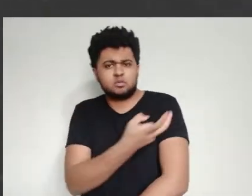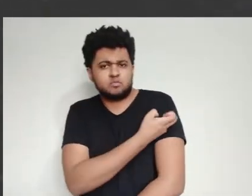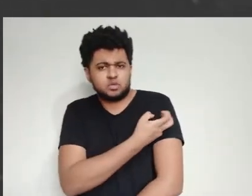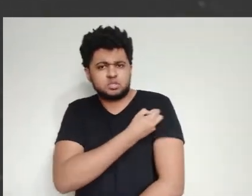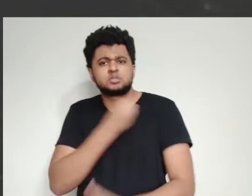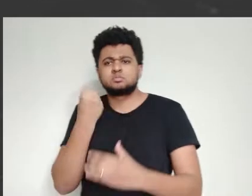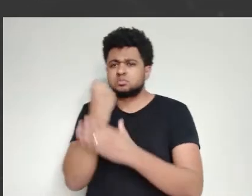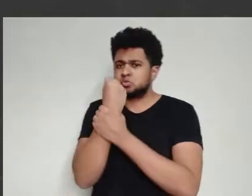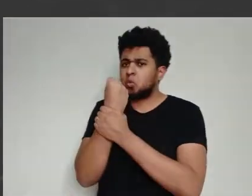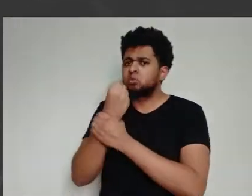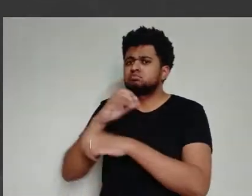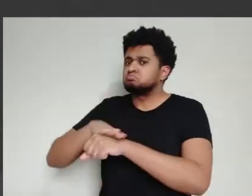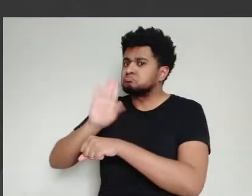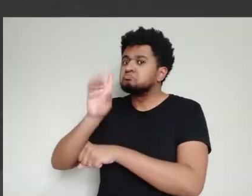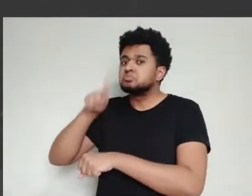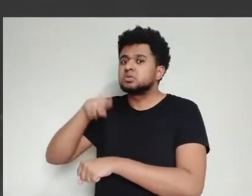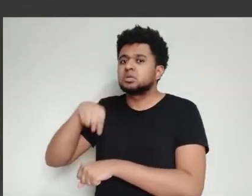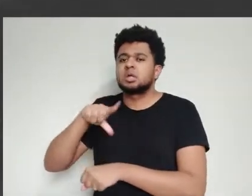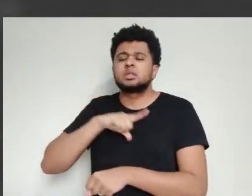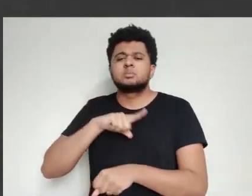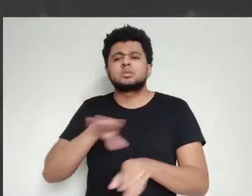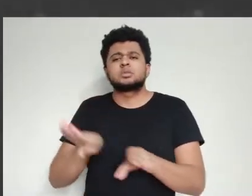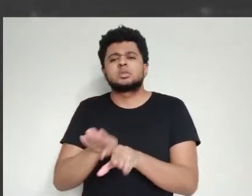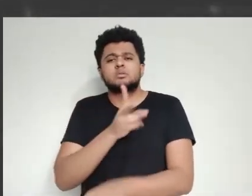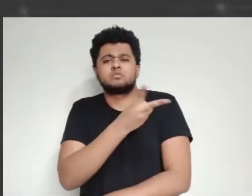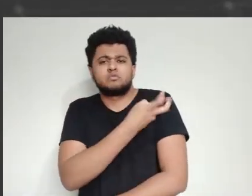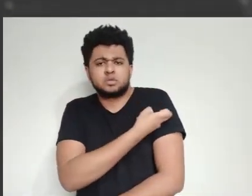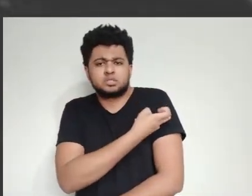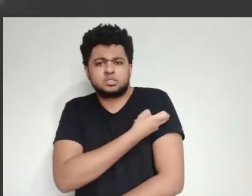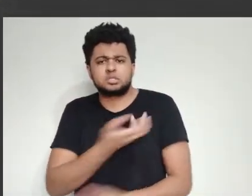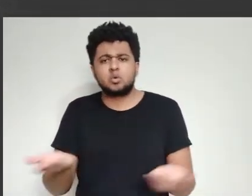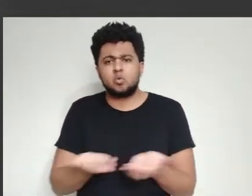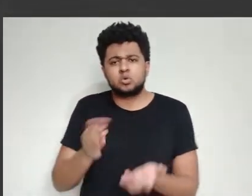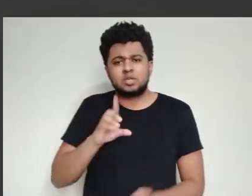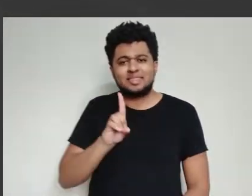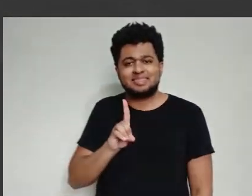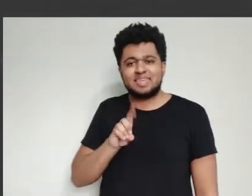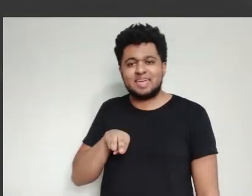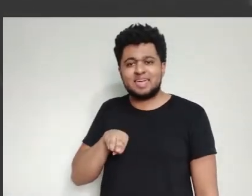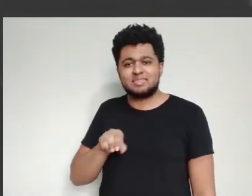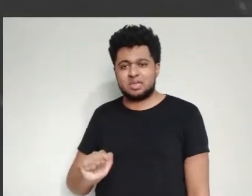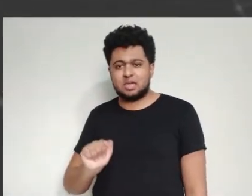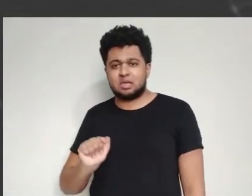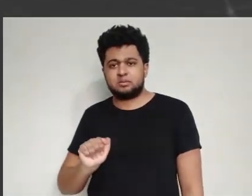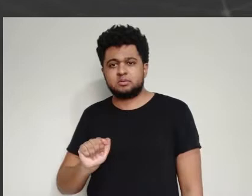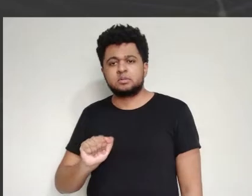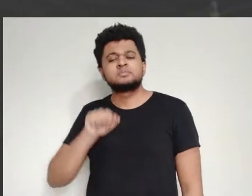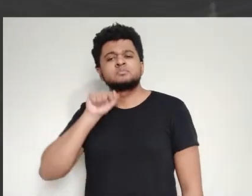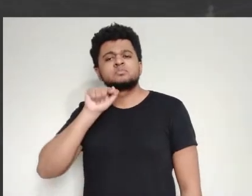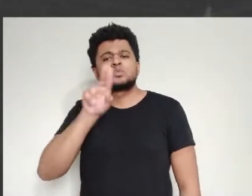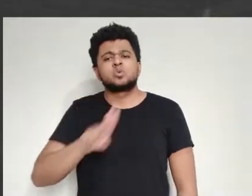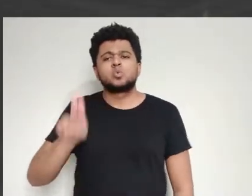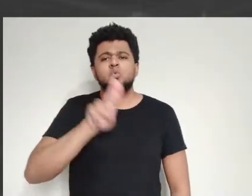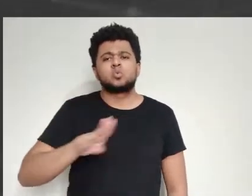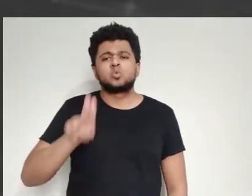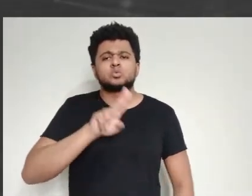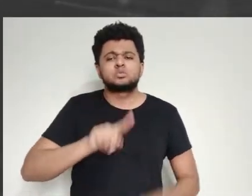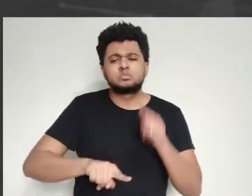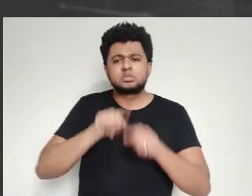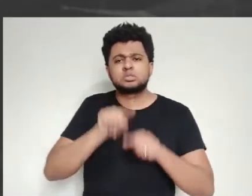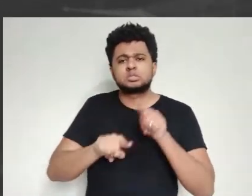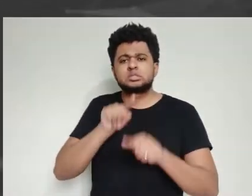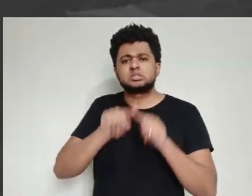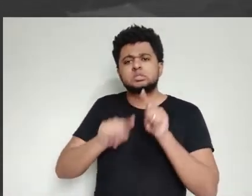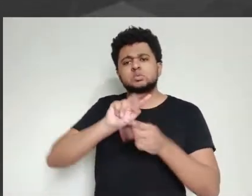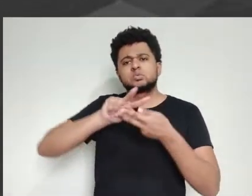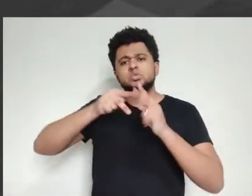Só que essas proteínas já são sintetizadas em laboratório. Você não precisa mais cultivar o micro-organismo em laboratório. Então,